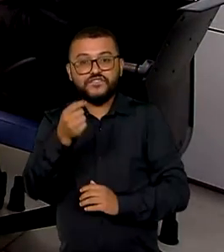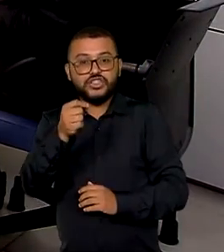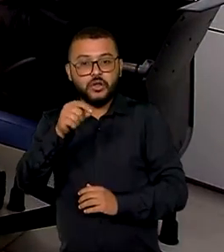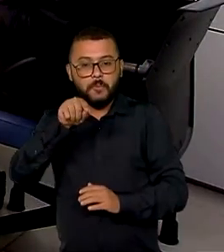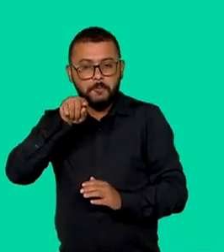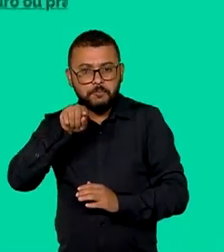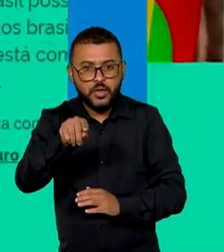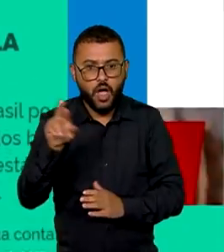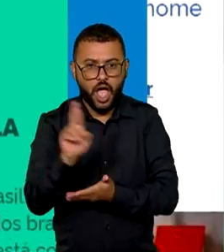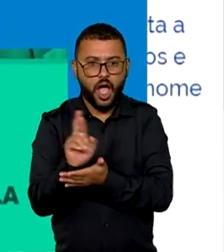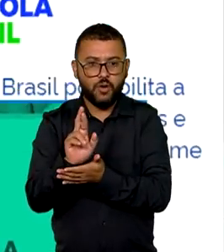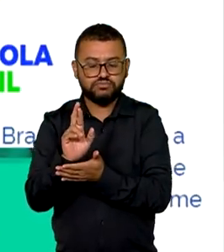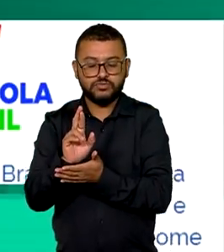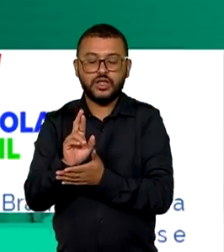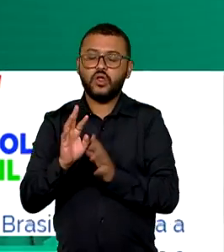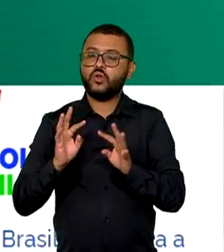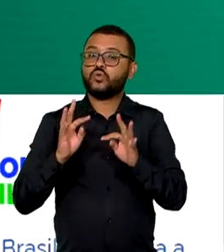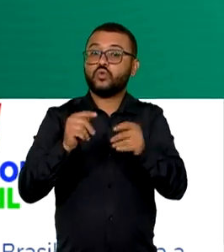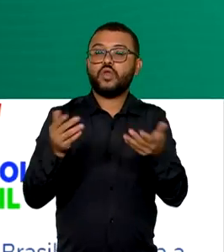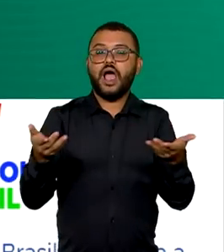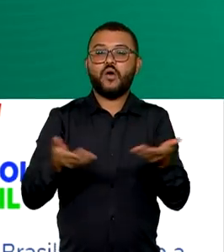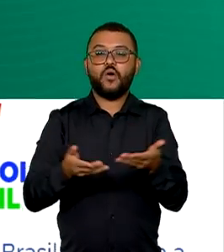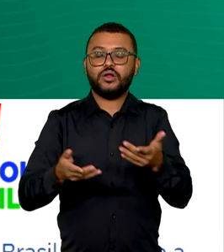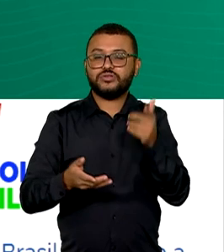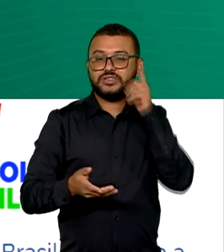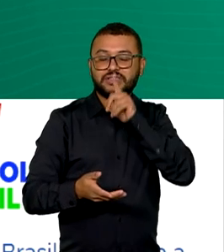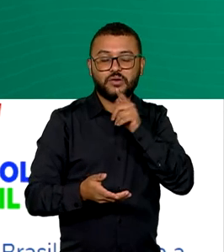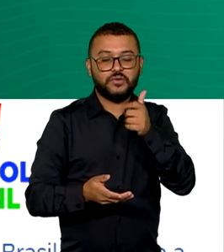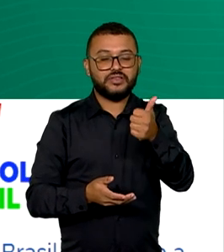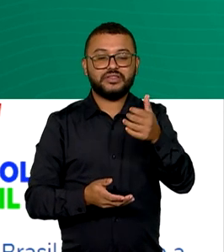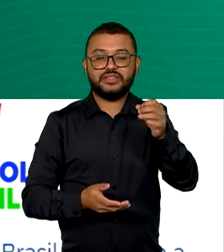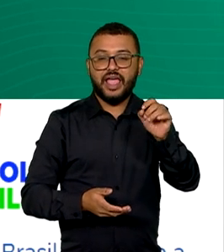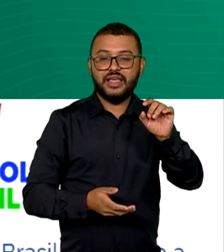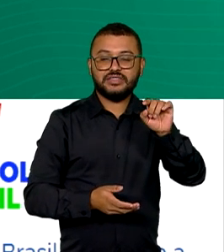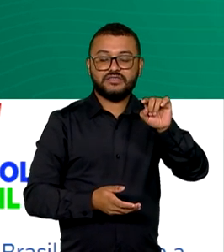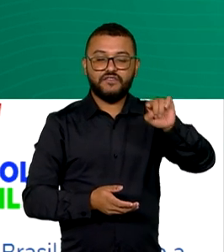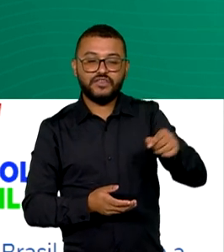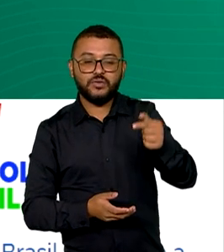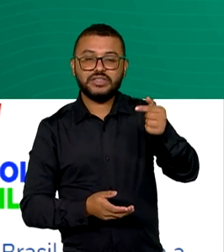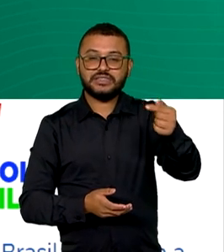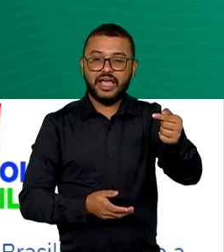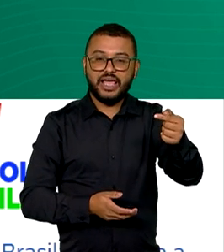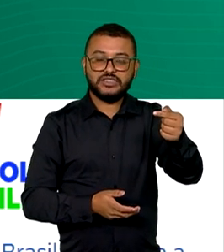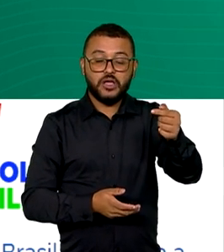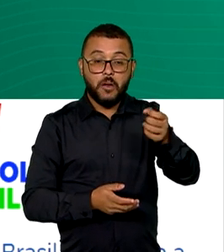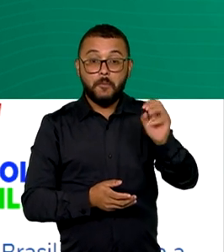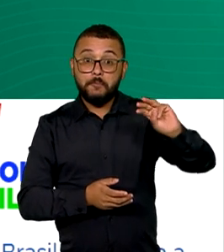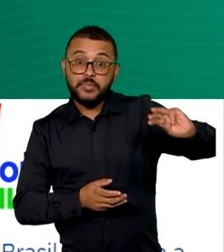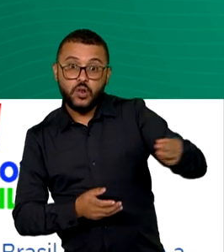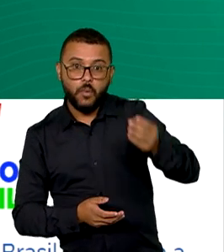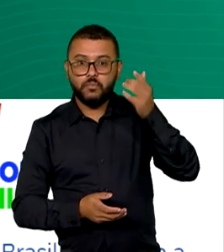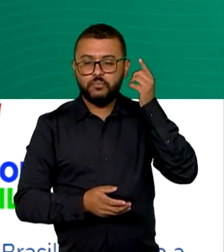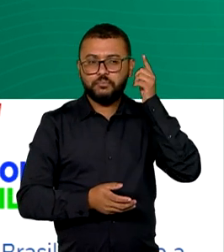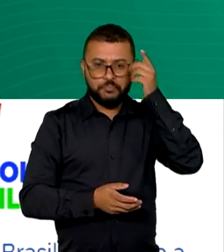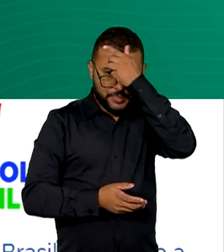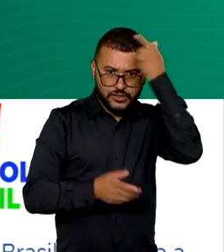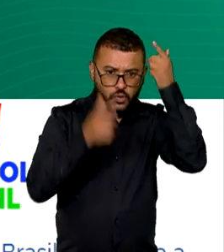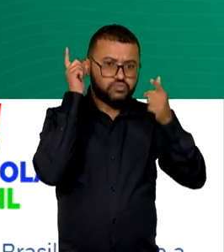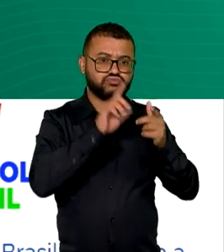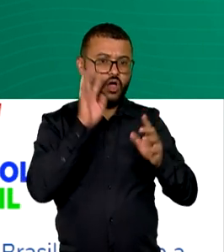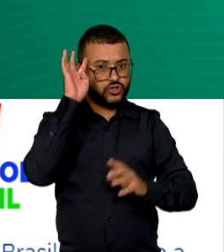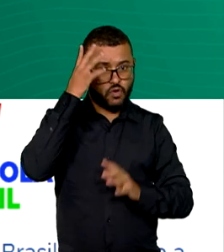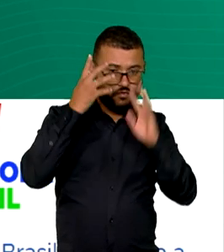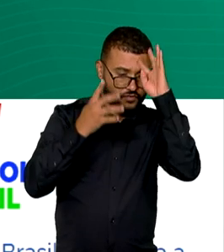mil reais. No total, até agora, 10,7 milhões de brasileiros foram atendidos